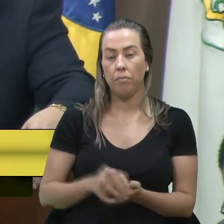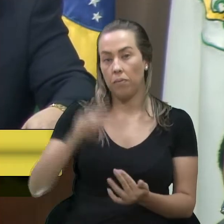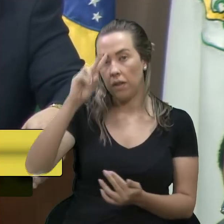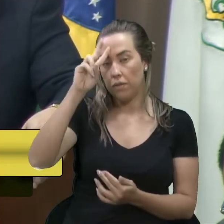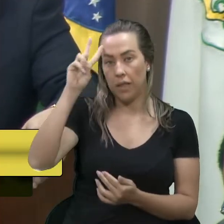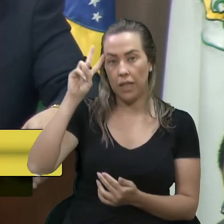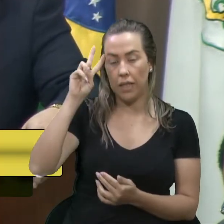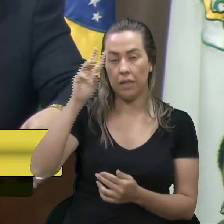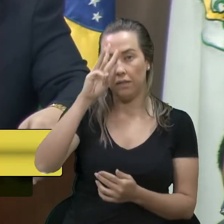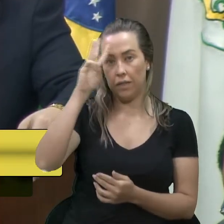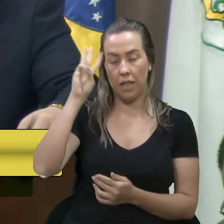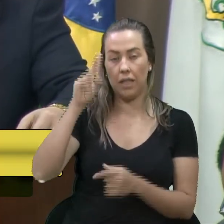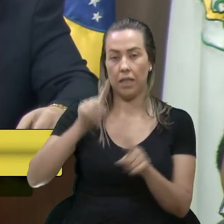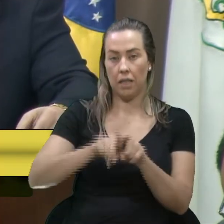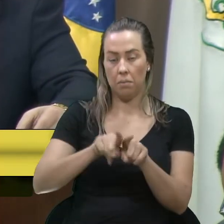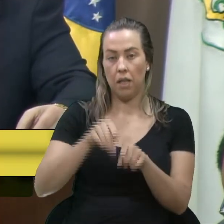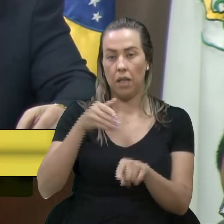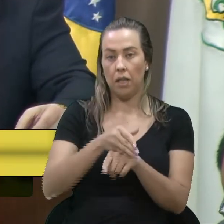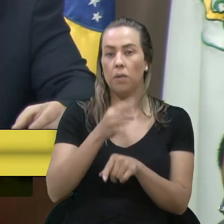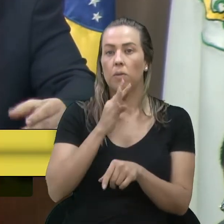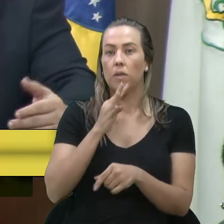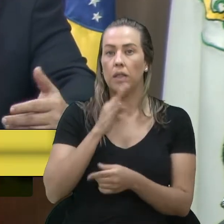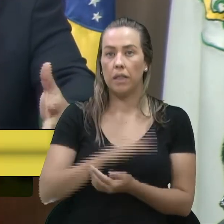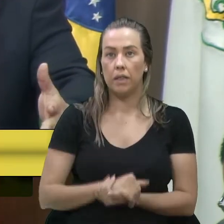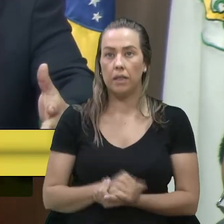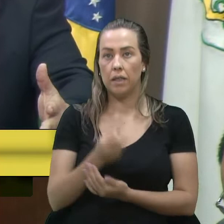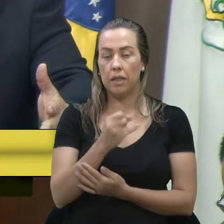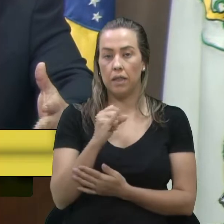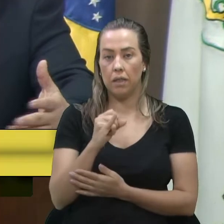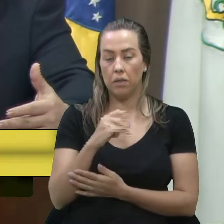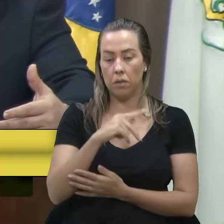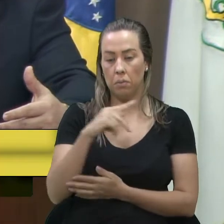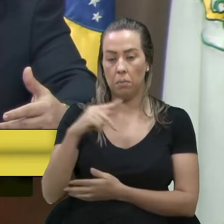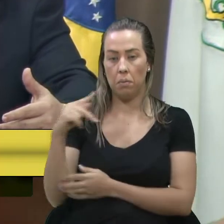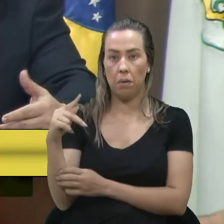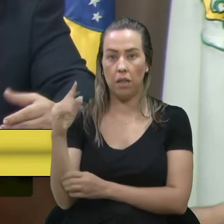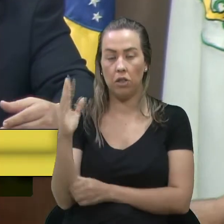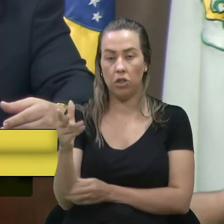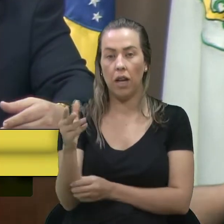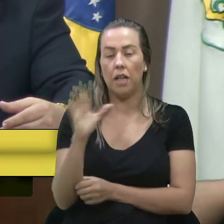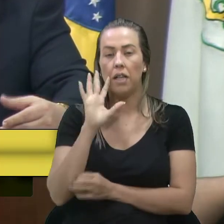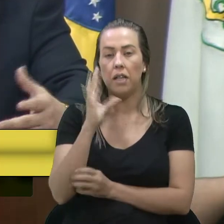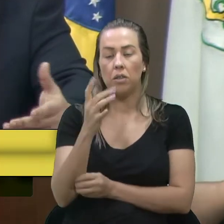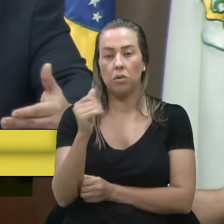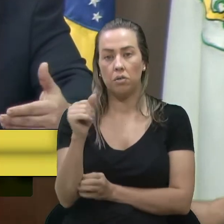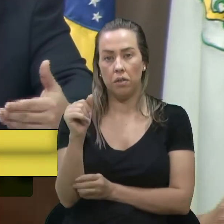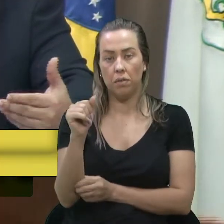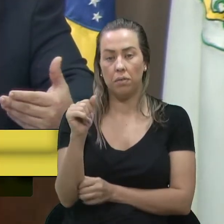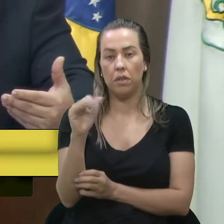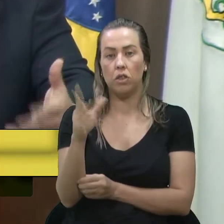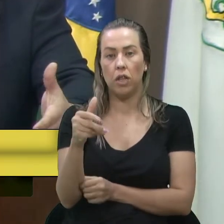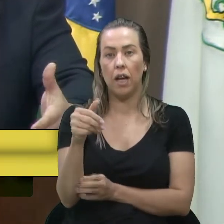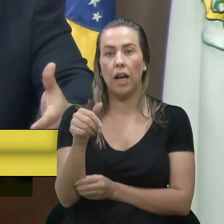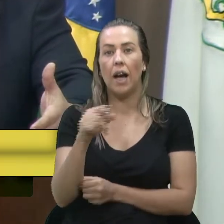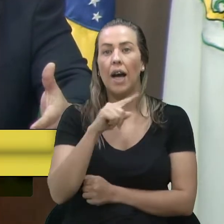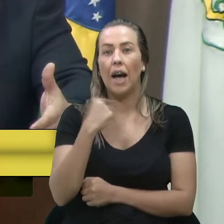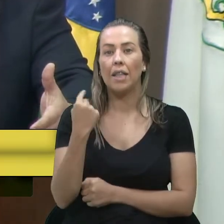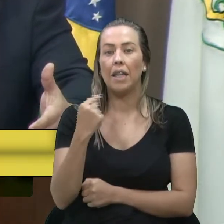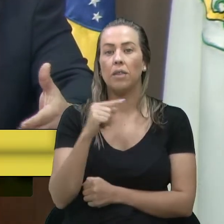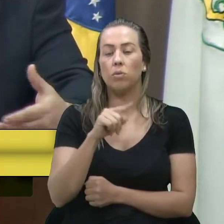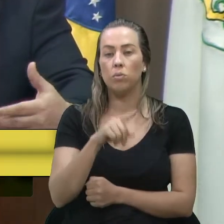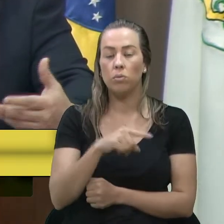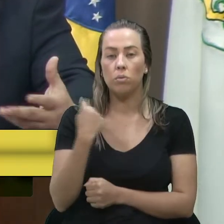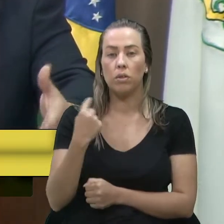também esteve por lá e conhece muito bem. Então se fosse uma PPP já estaria sendo resolvida e nós estamos lá em atraso,